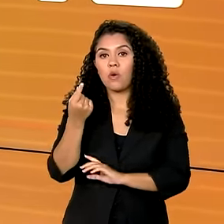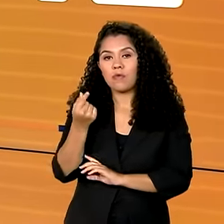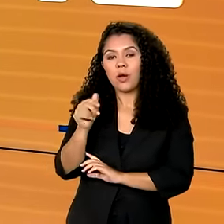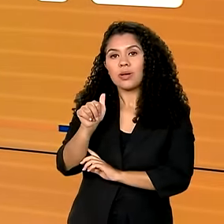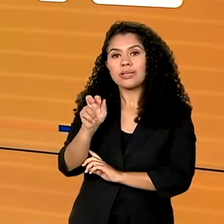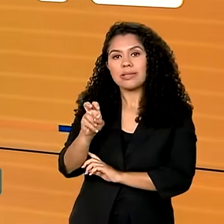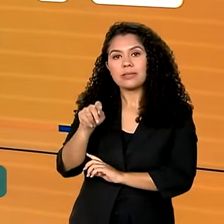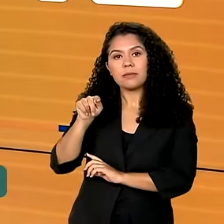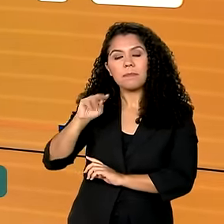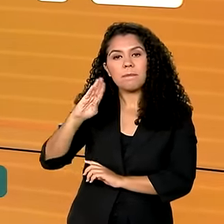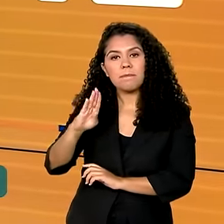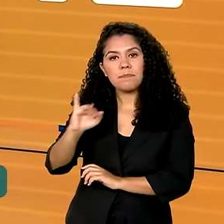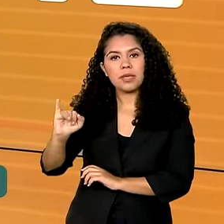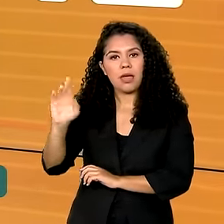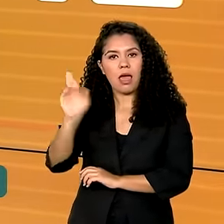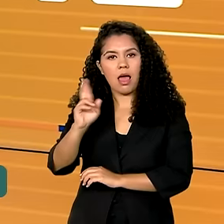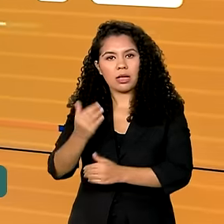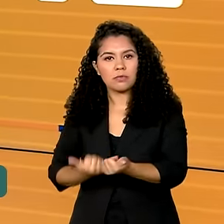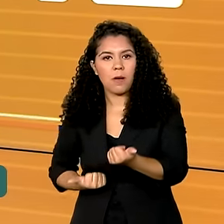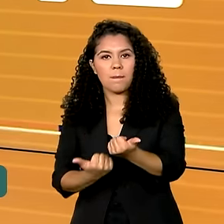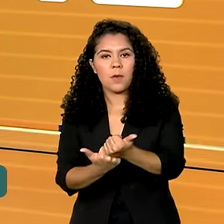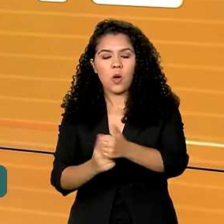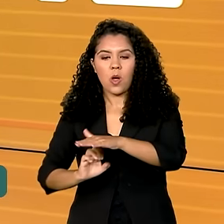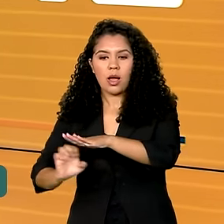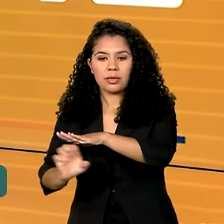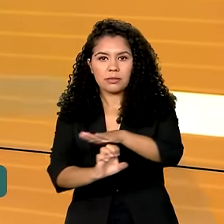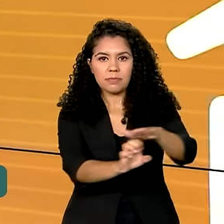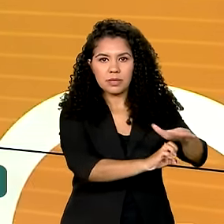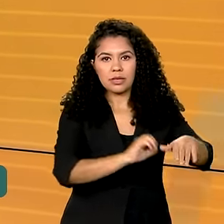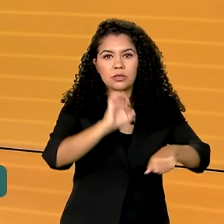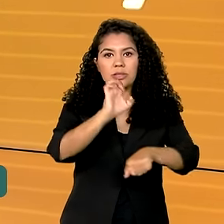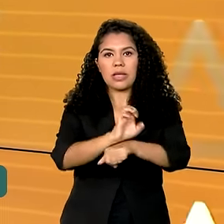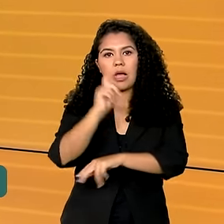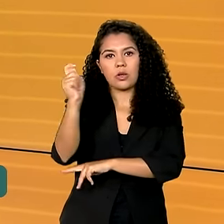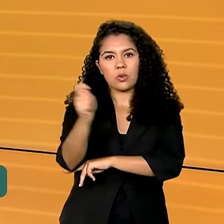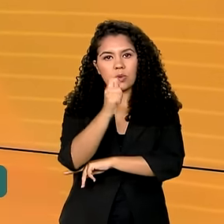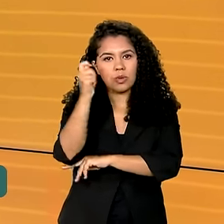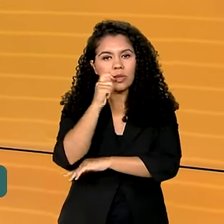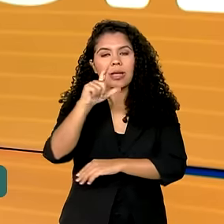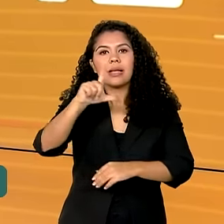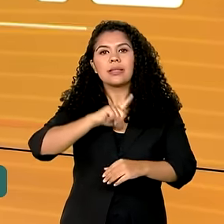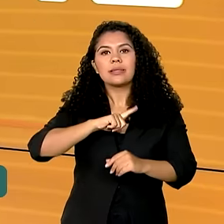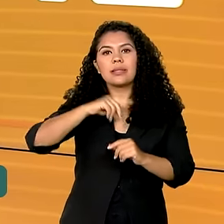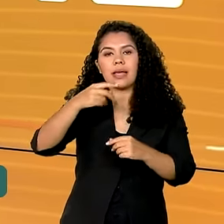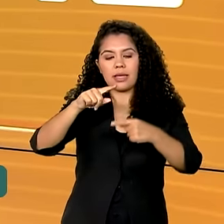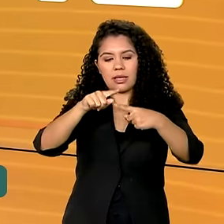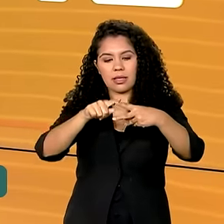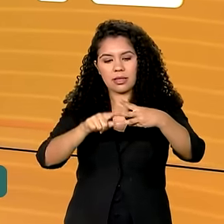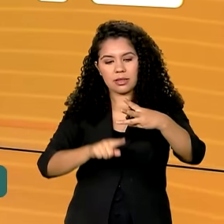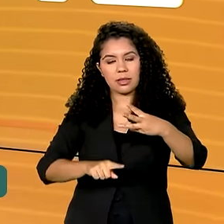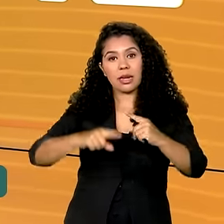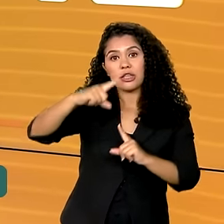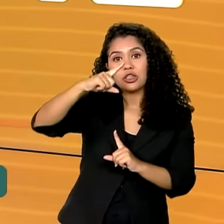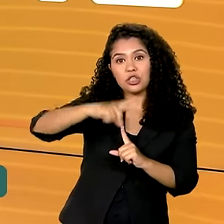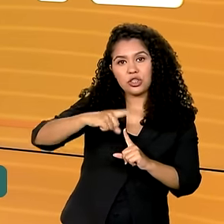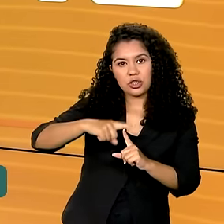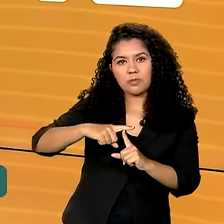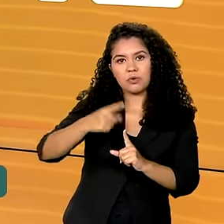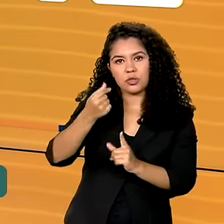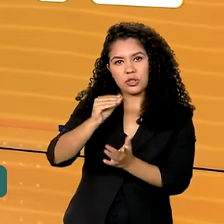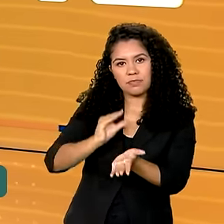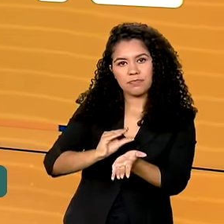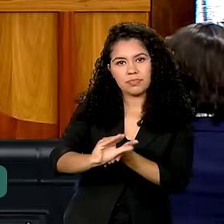apoio às empresas do Rio Grande do Sul. São três novas linhas de crédito. Vamos acompanhar na reportagem de Jéssica